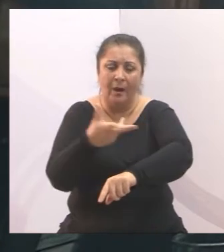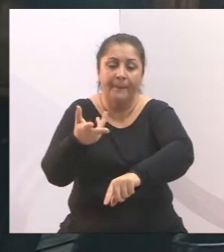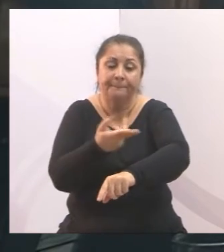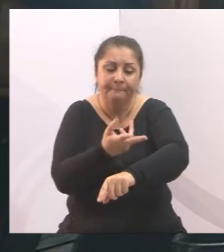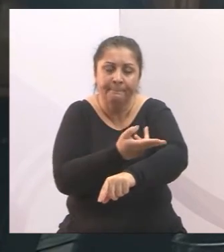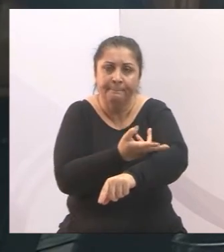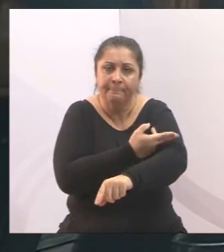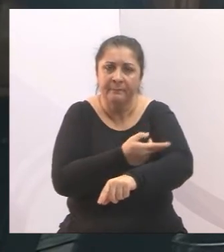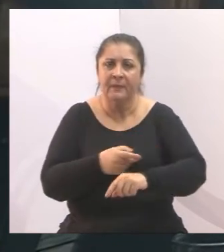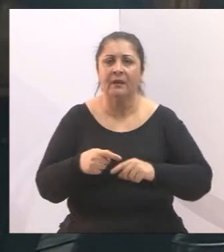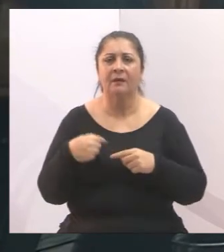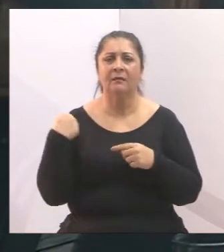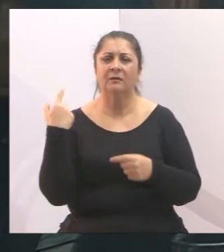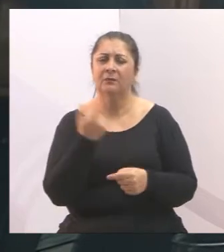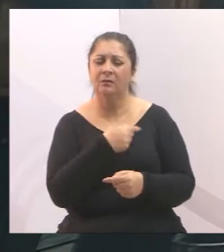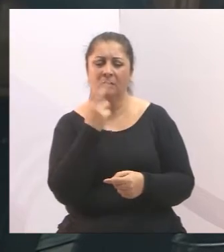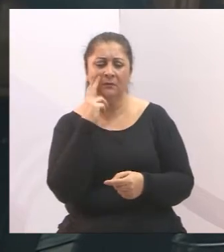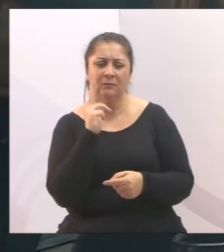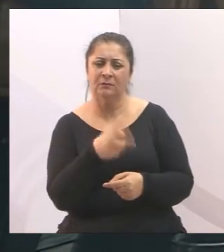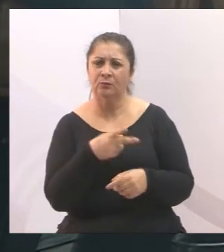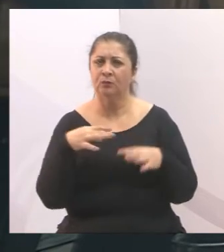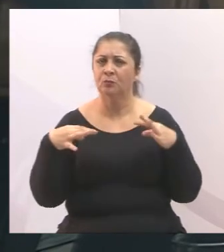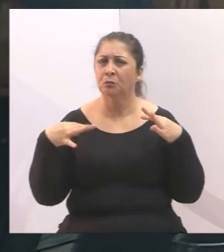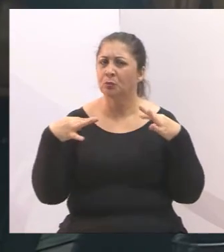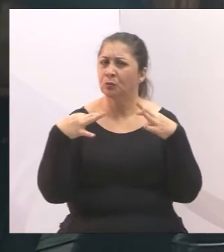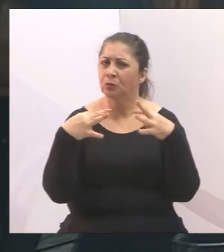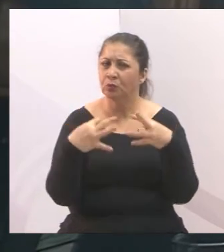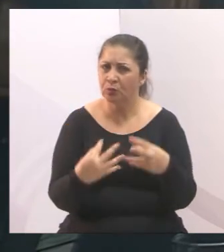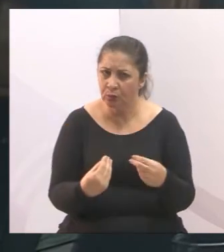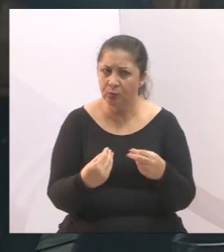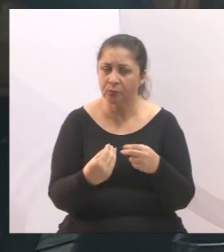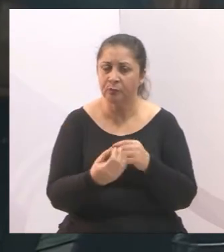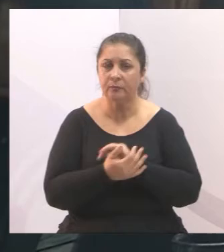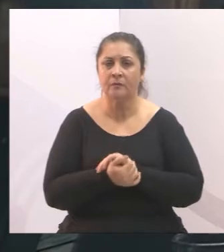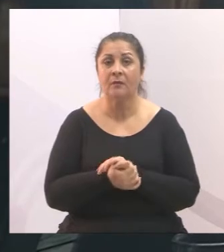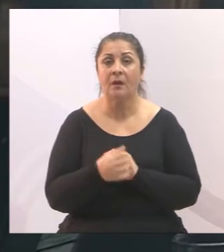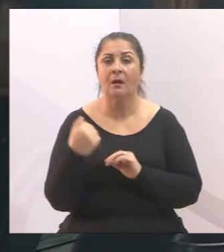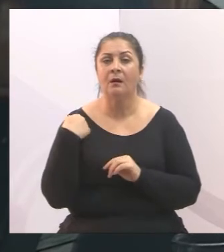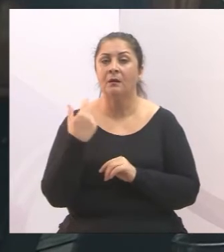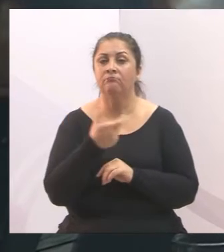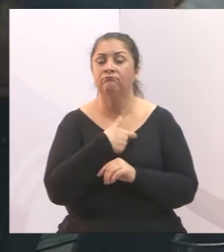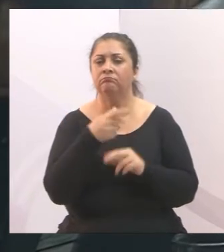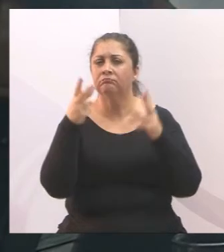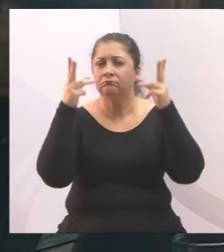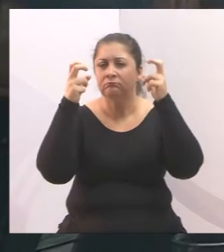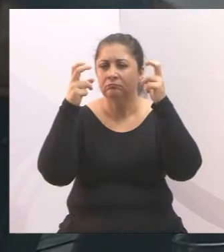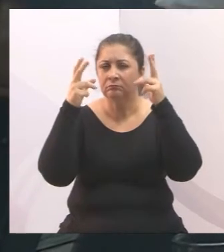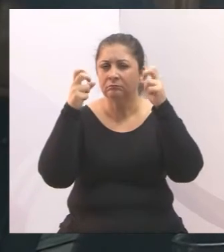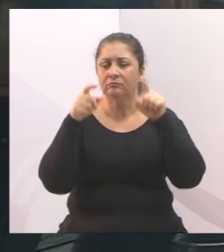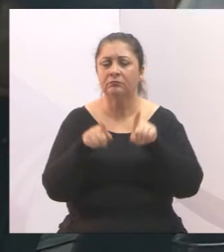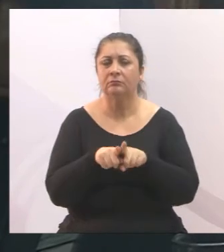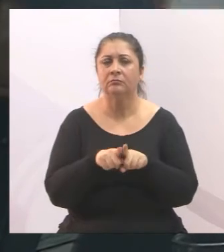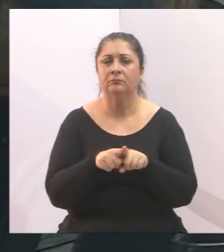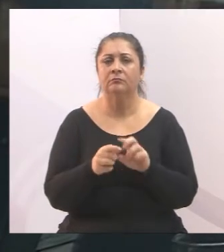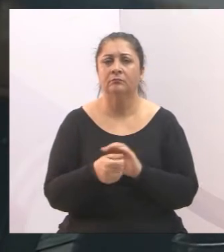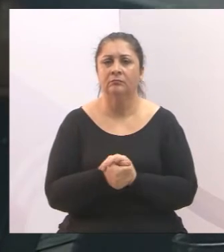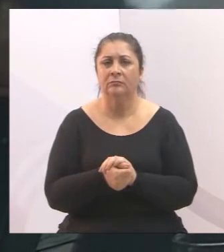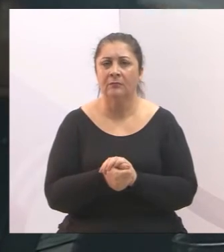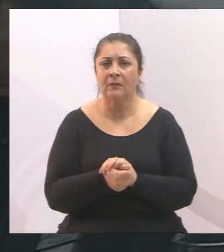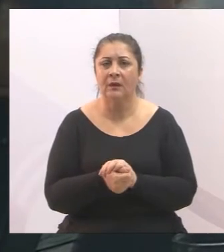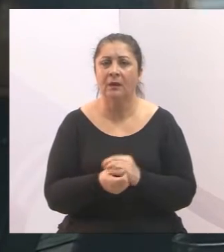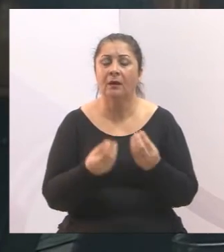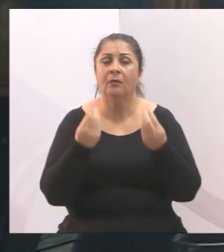aqui a análise de tudo o quanto foi apurado, a gente observa que, inclusive, as más